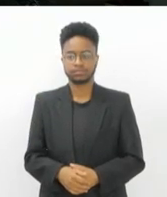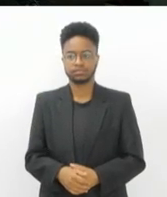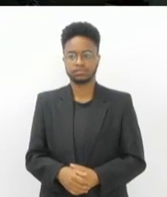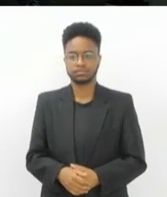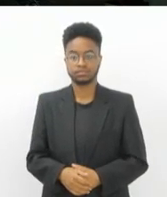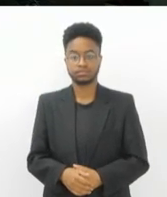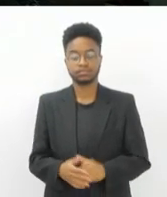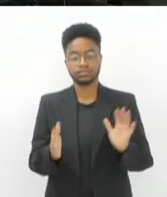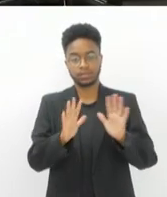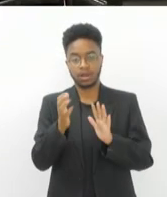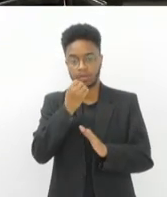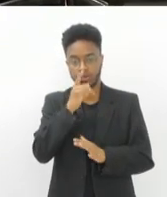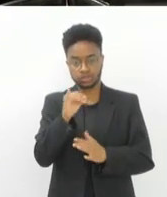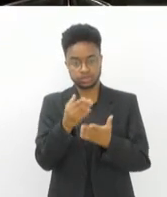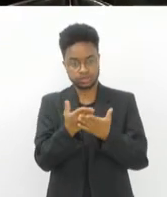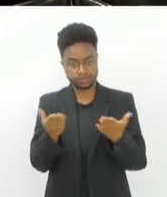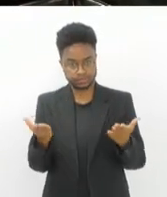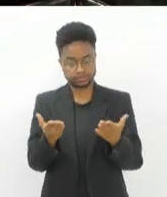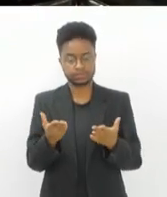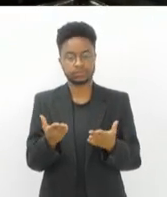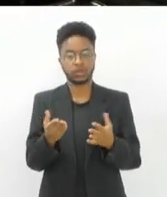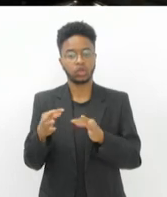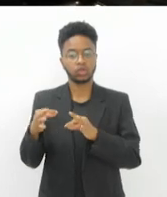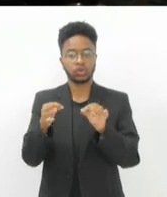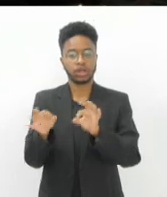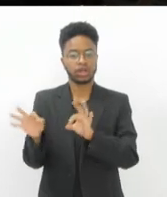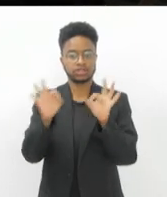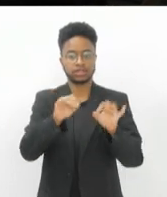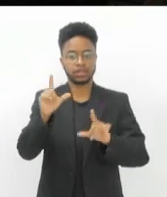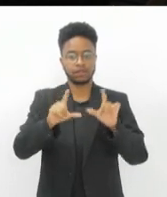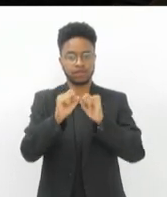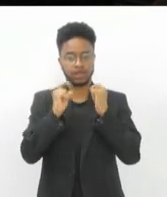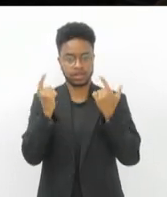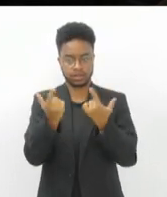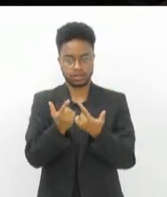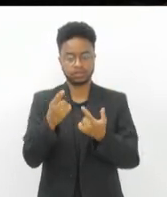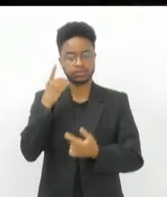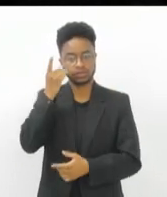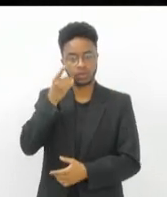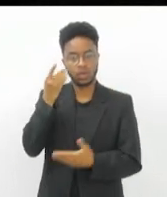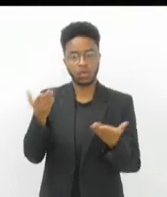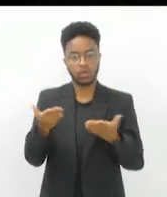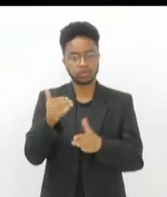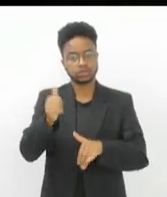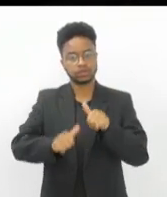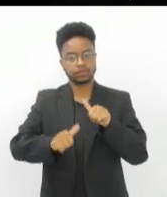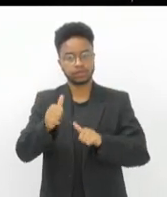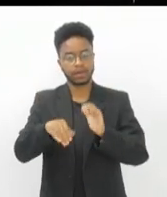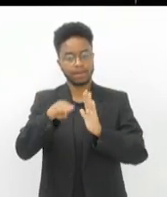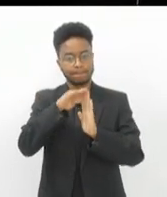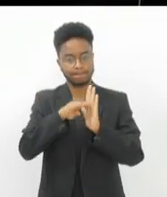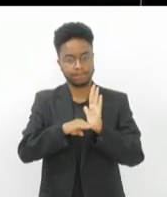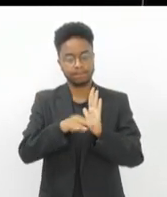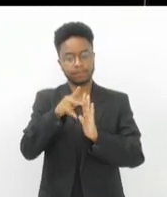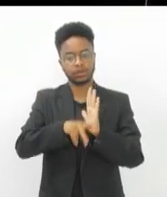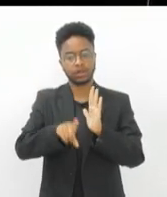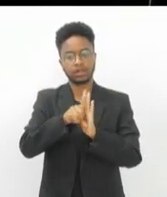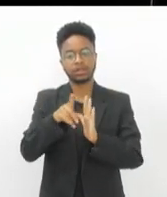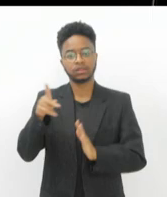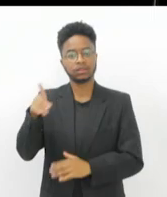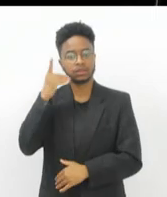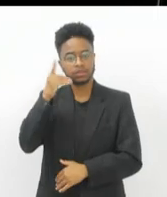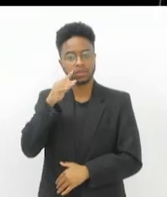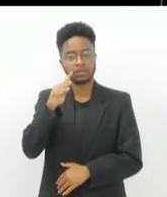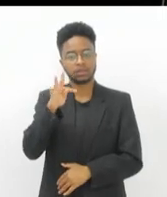Olá, Vicente, bom dia para você, bom dia a todos que acompanham a TV Alerj. Os parlamentares analisam na pauta de hoje o projeto do deputado